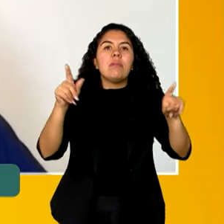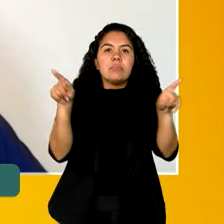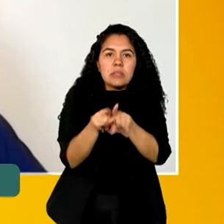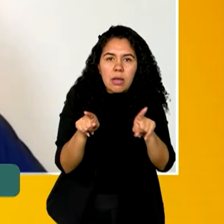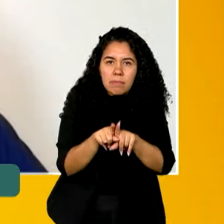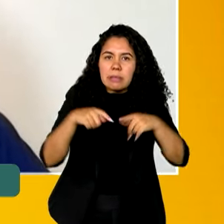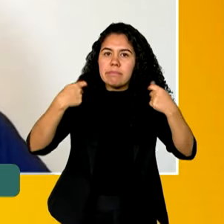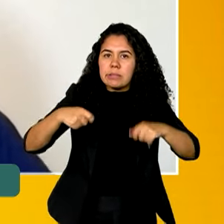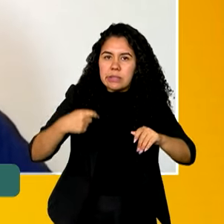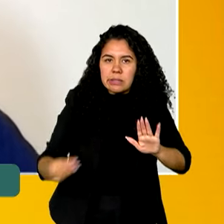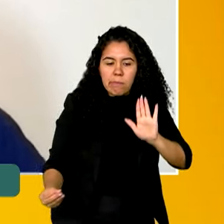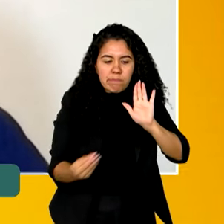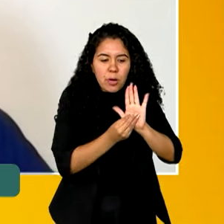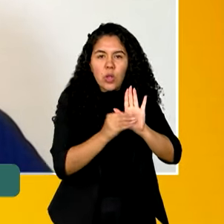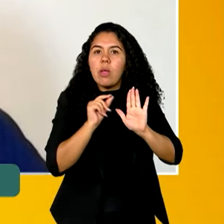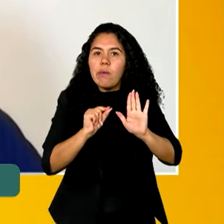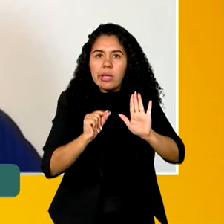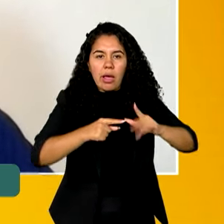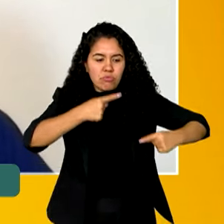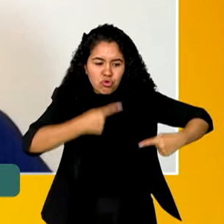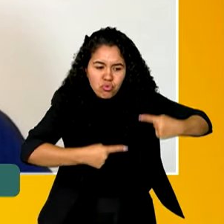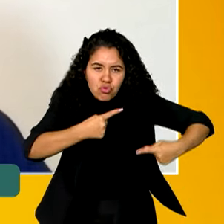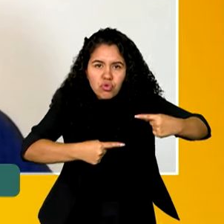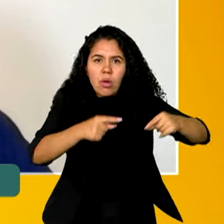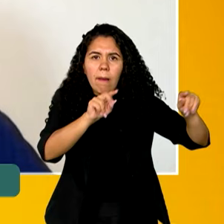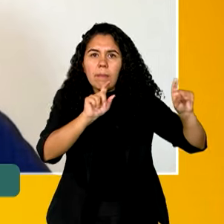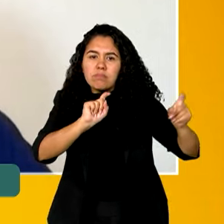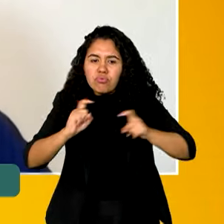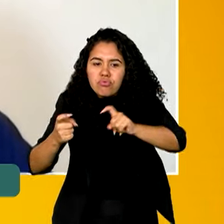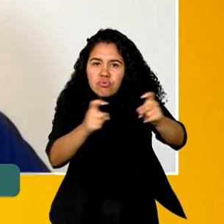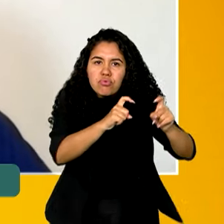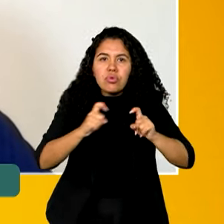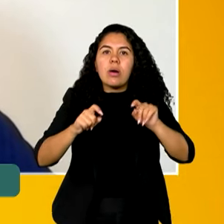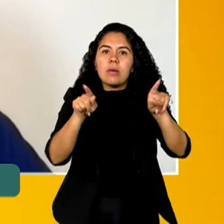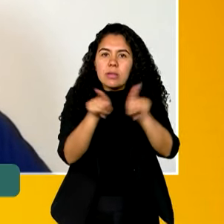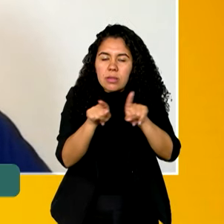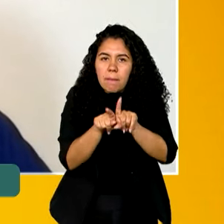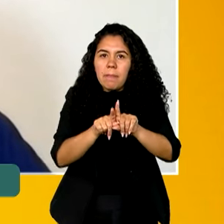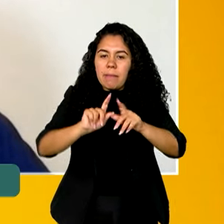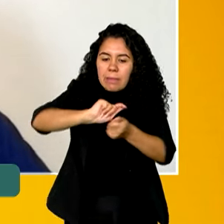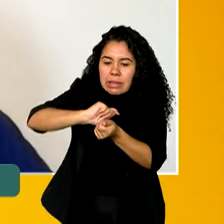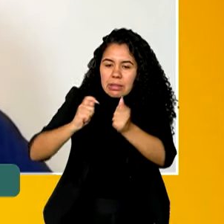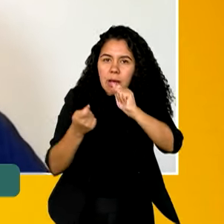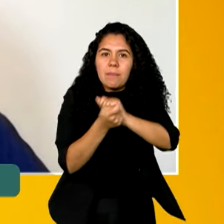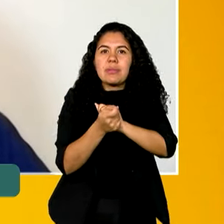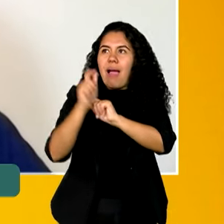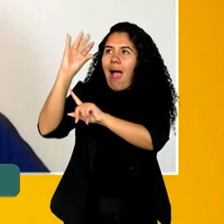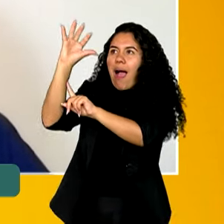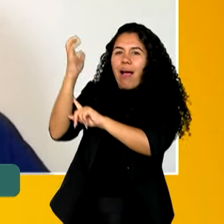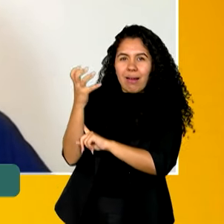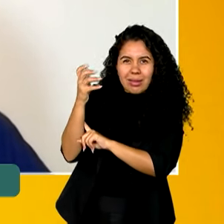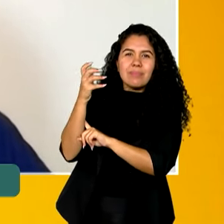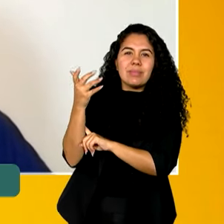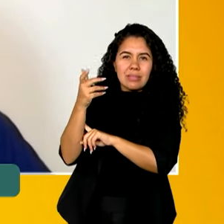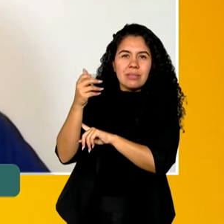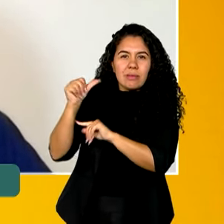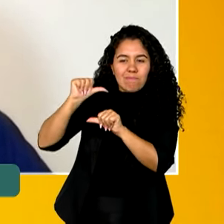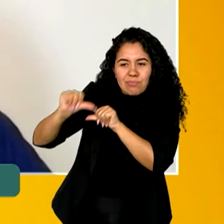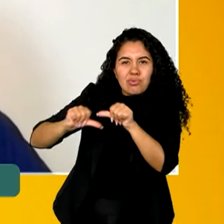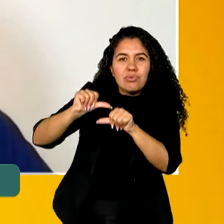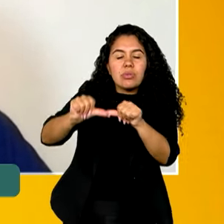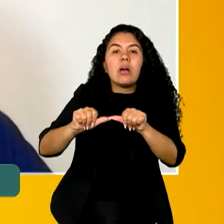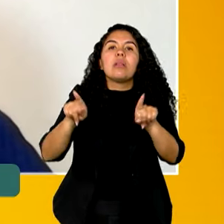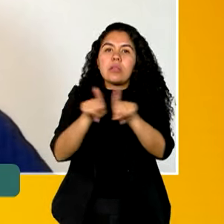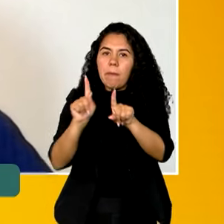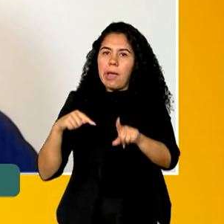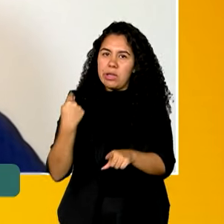ações baseadas no oceano para a questão de mitigação e adaptação à mudança do clima. E além disso, vimos trabalhando